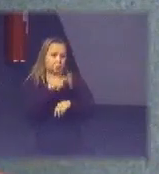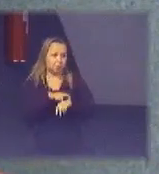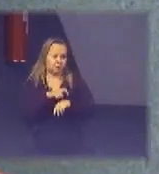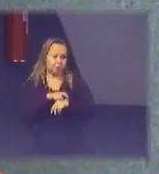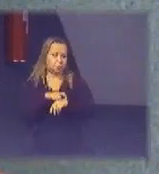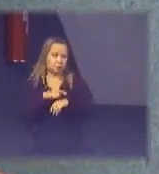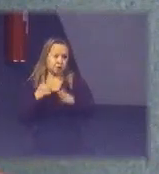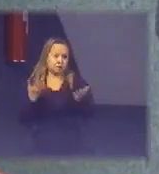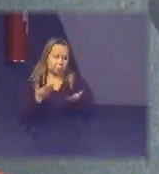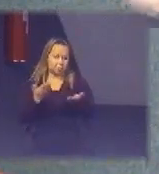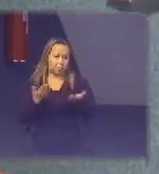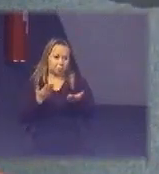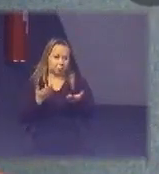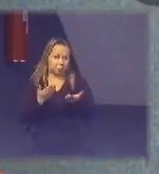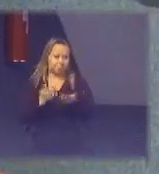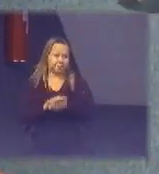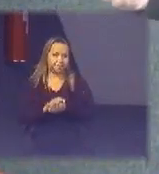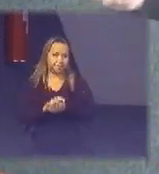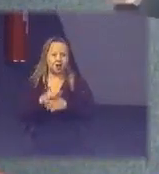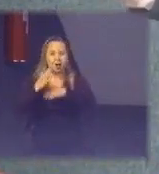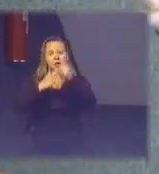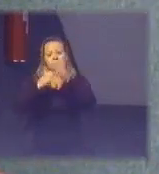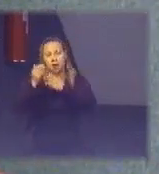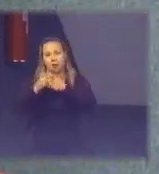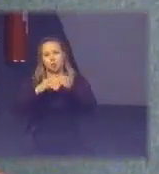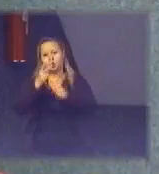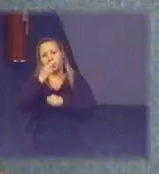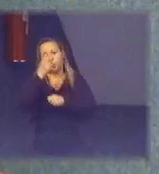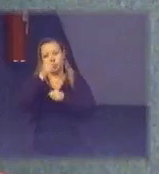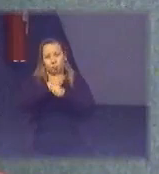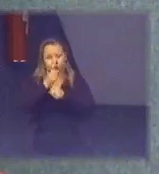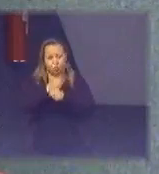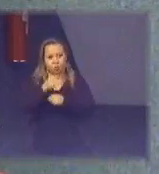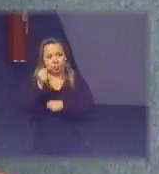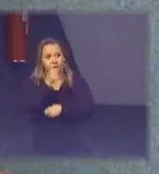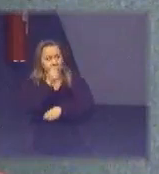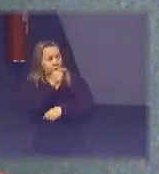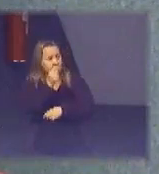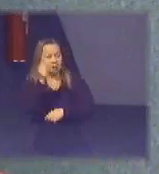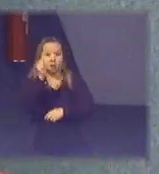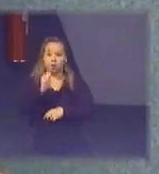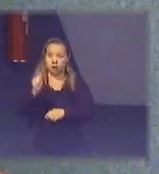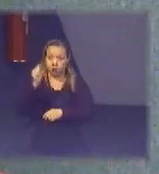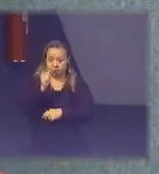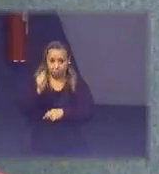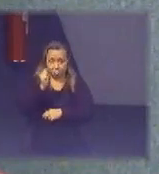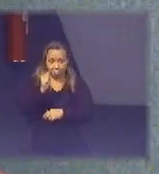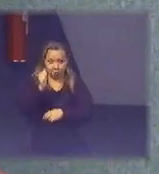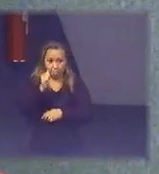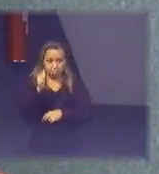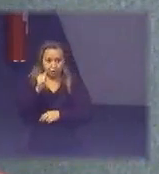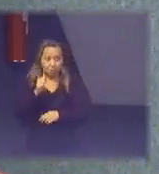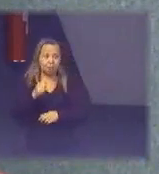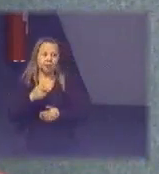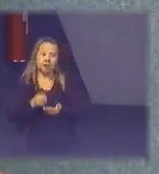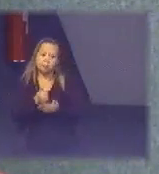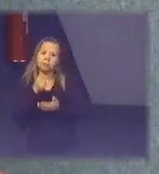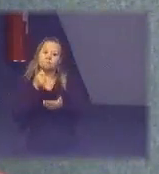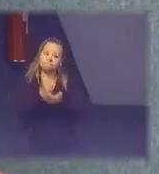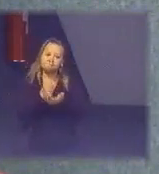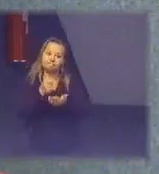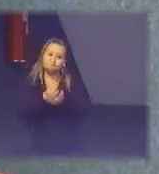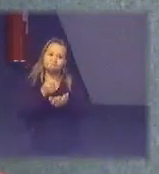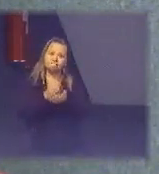há dois anos e somente esses são os associados que estão arcando com todos esses custos e